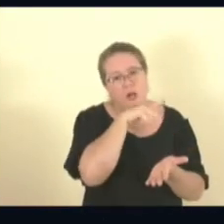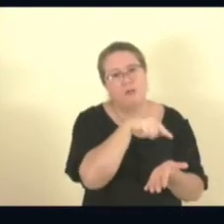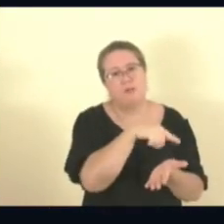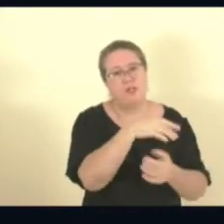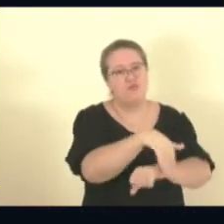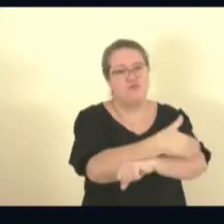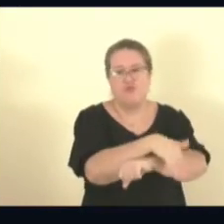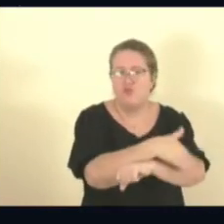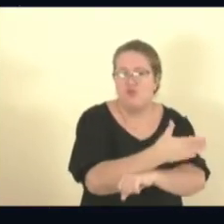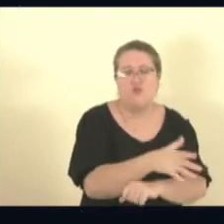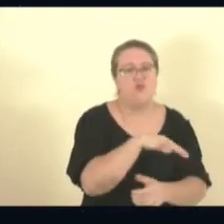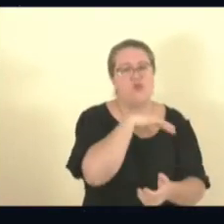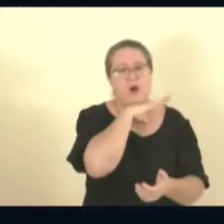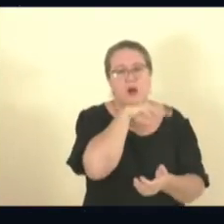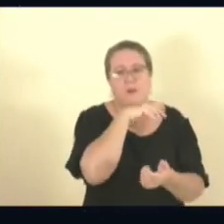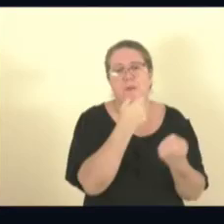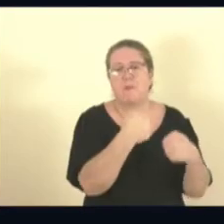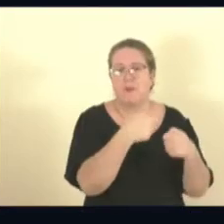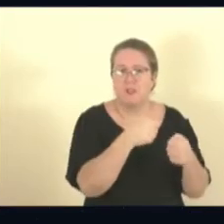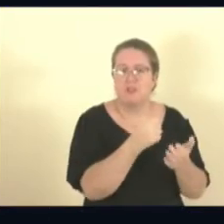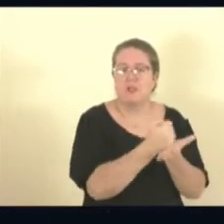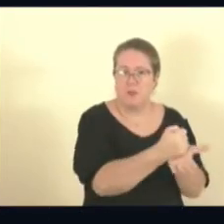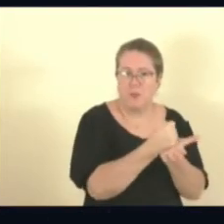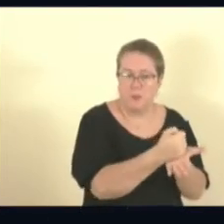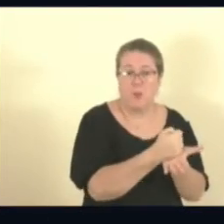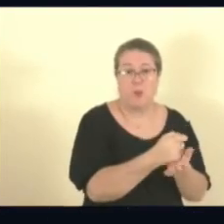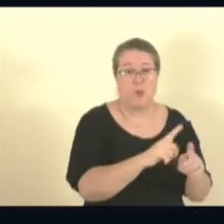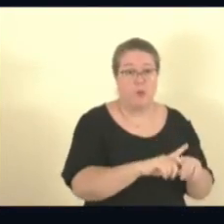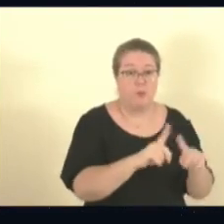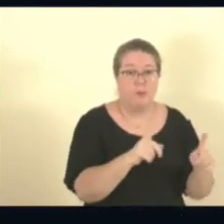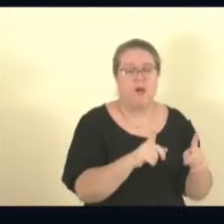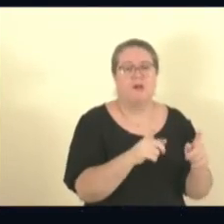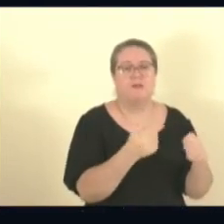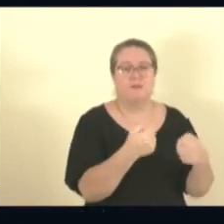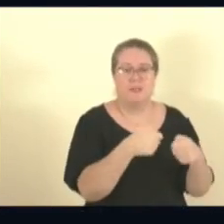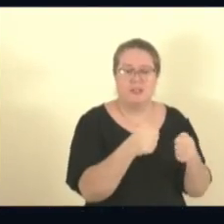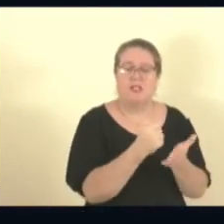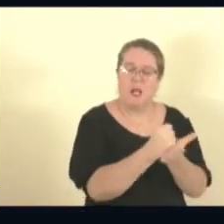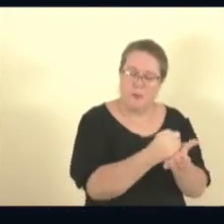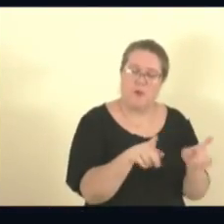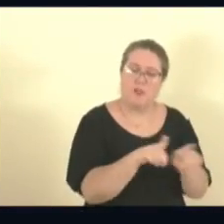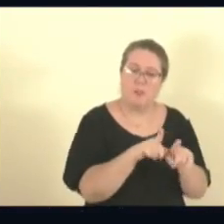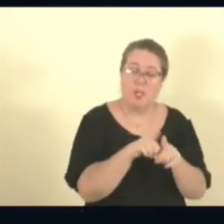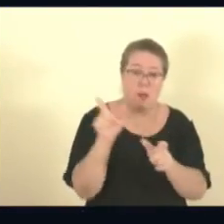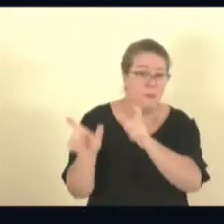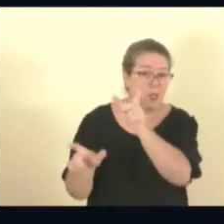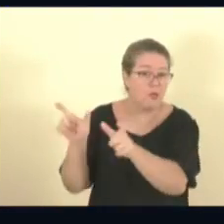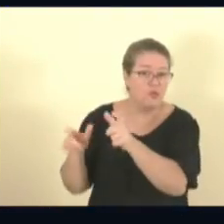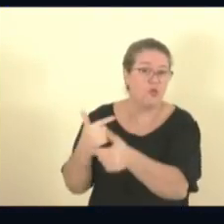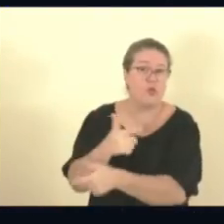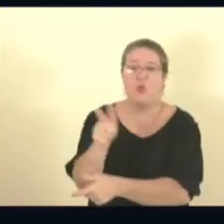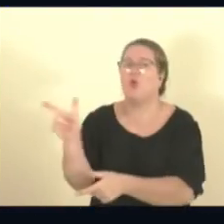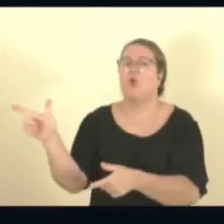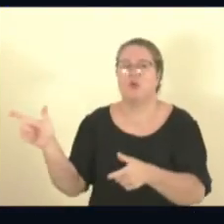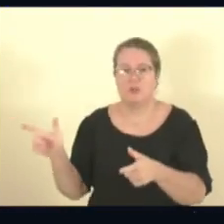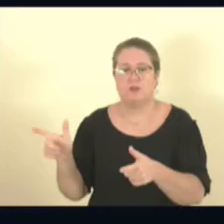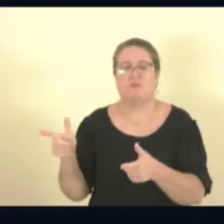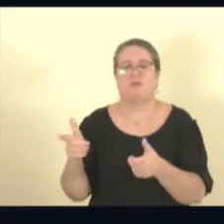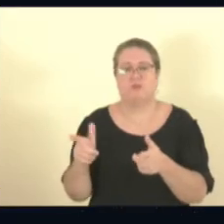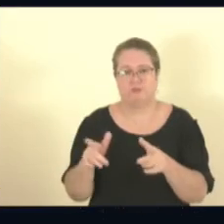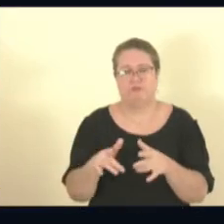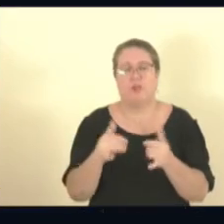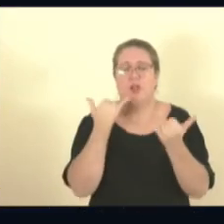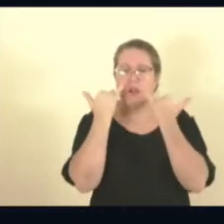mesmo diante das exigências nossas, elas são a situação aqui de razoabilidade. É só para dar